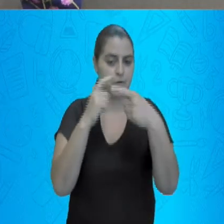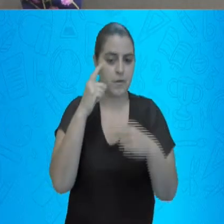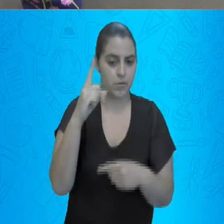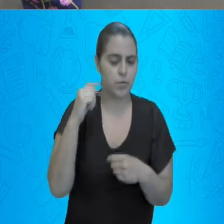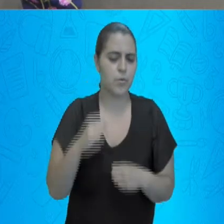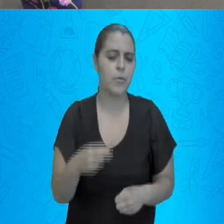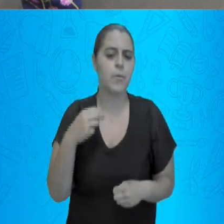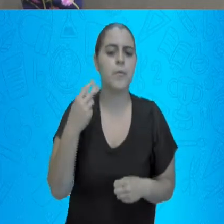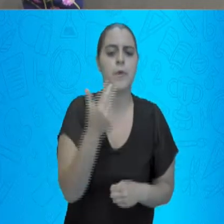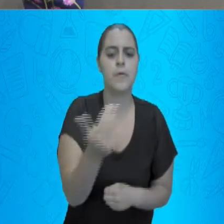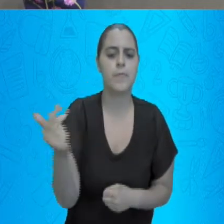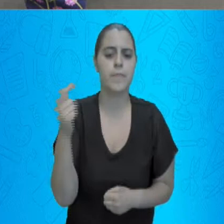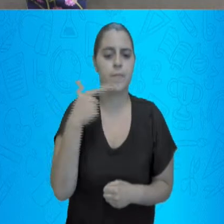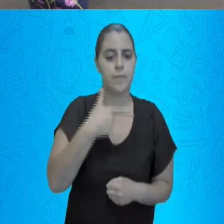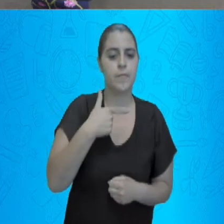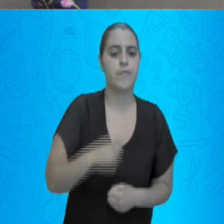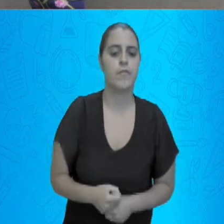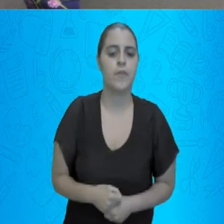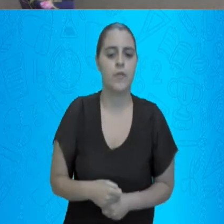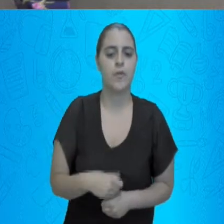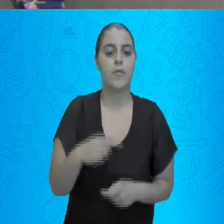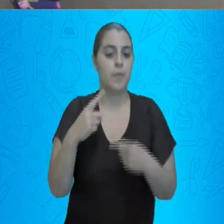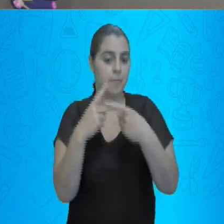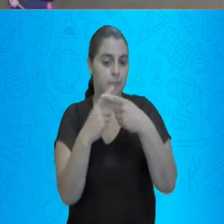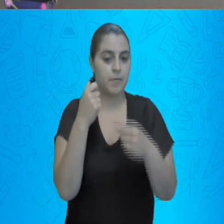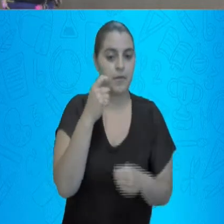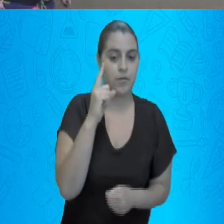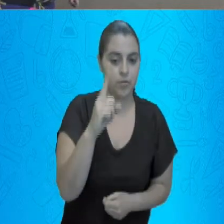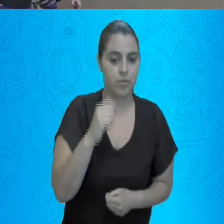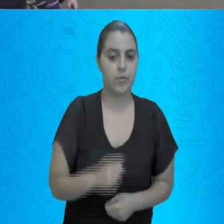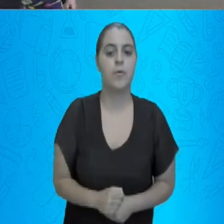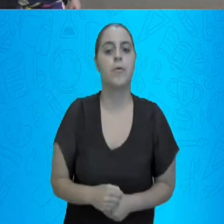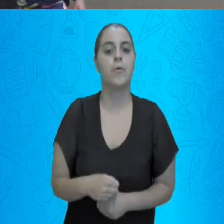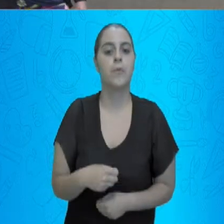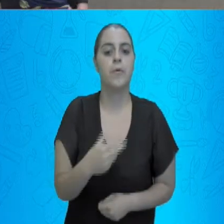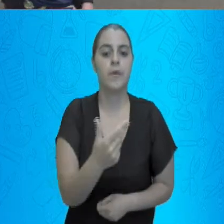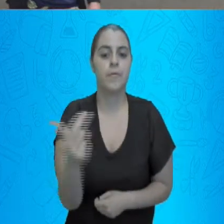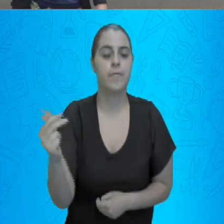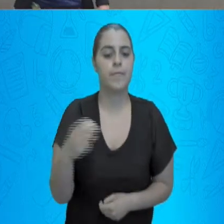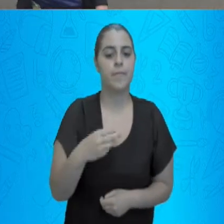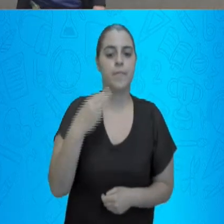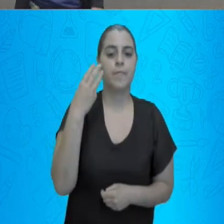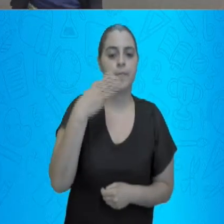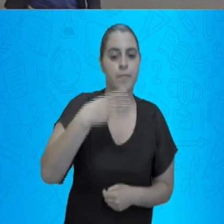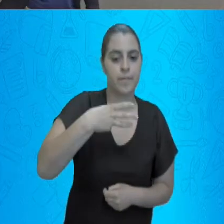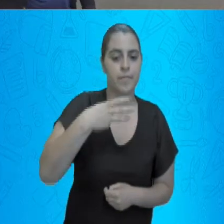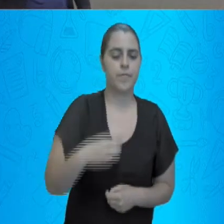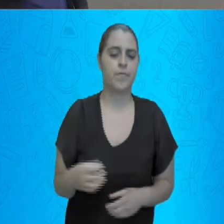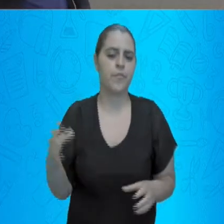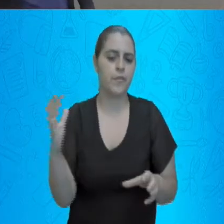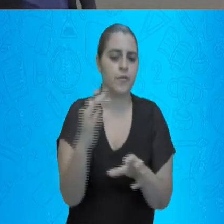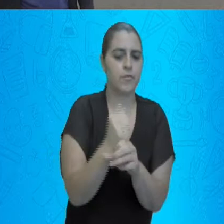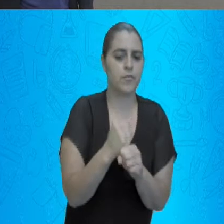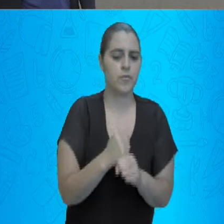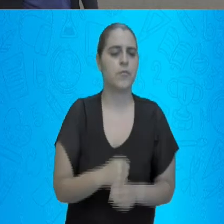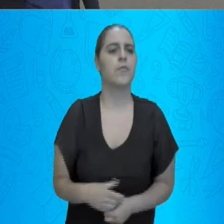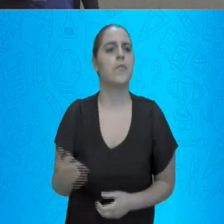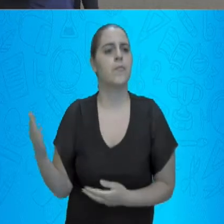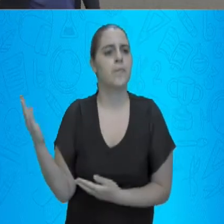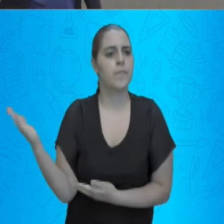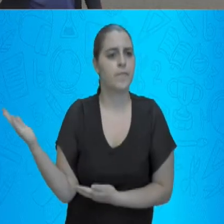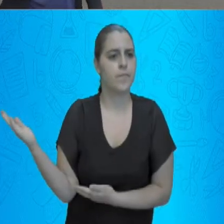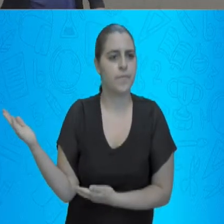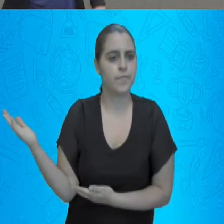mais 1, 3. Olha a soma total. Então, vocês perceberam que quando um número